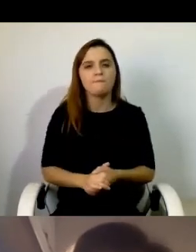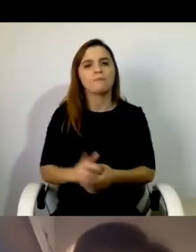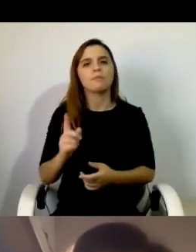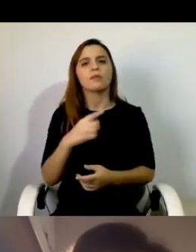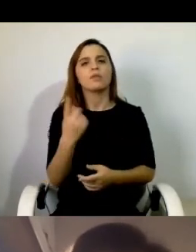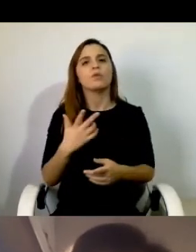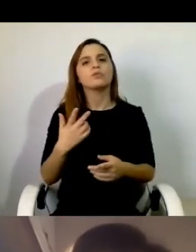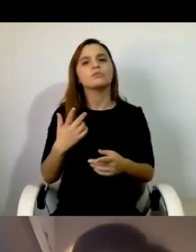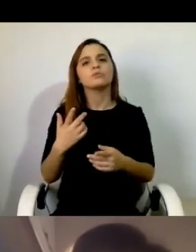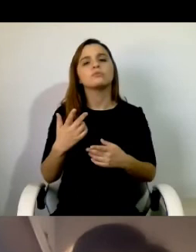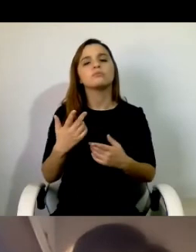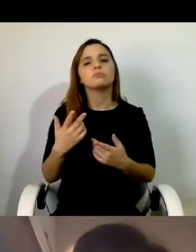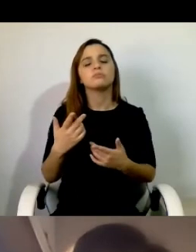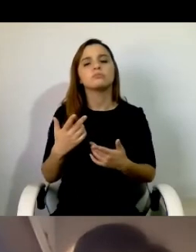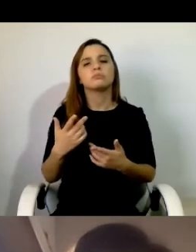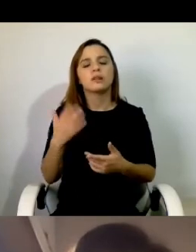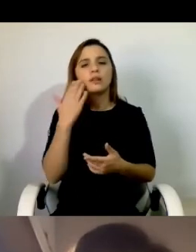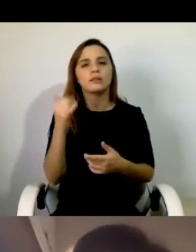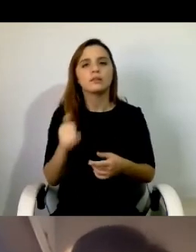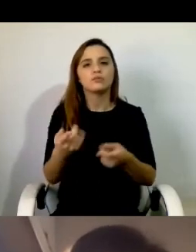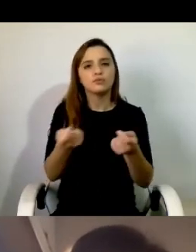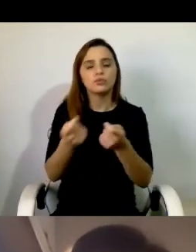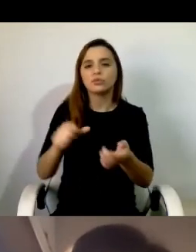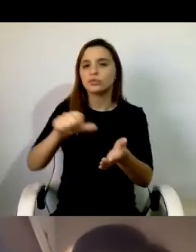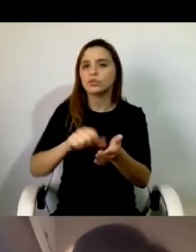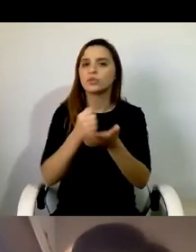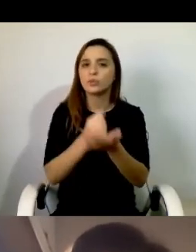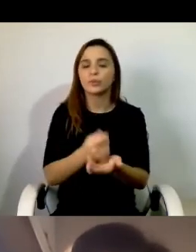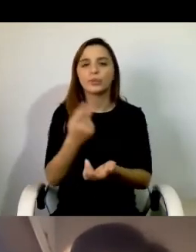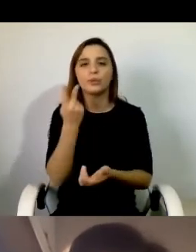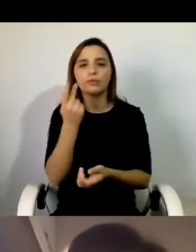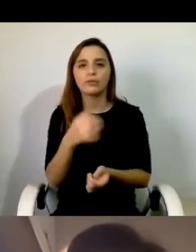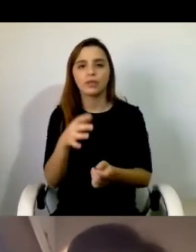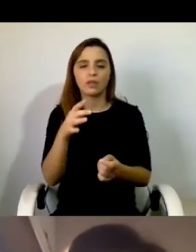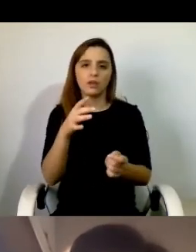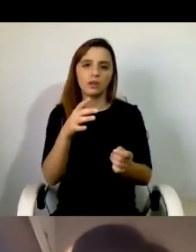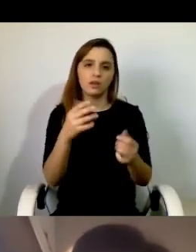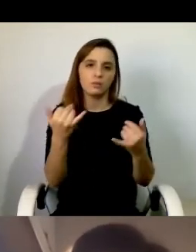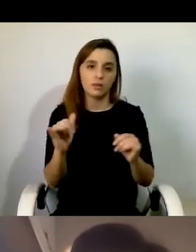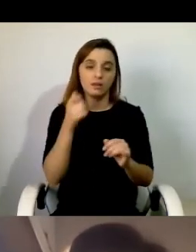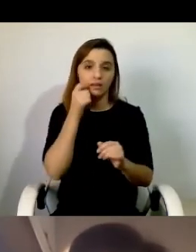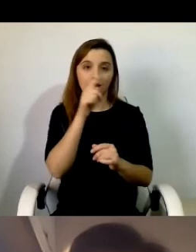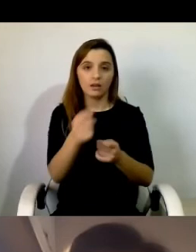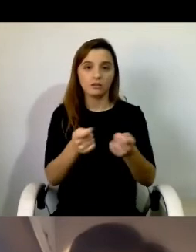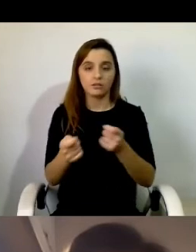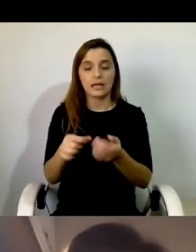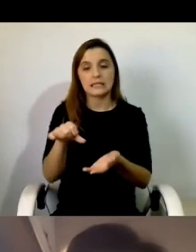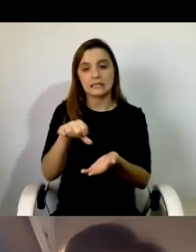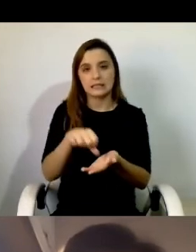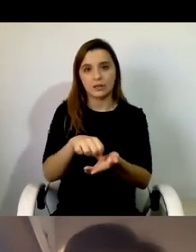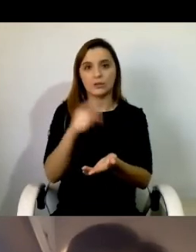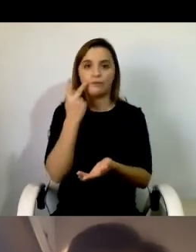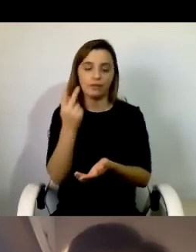na gestão dos centros de apoio à vida independente que estão a ser geridos pelo centro de vida independente é